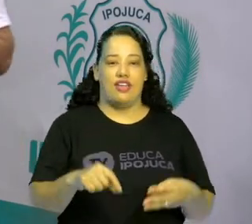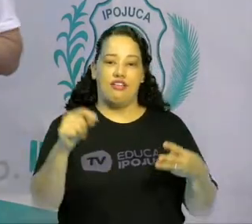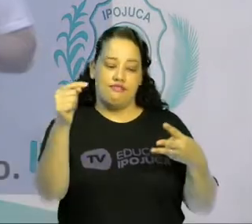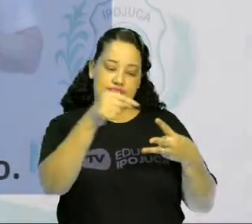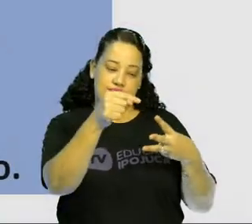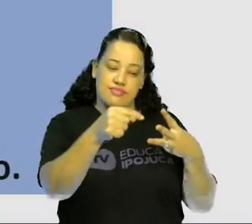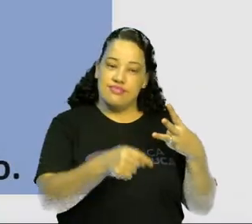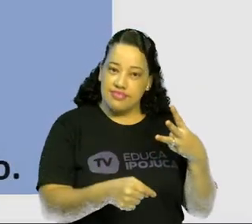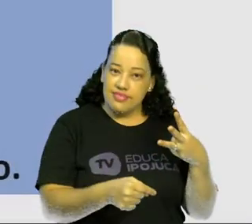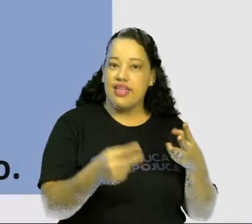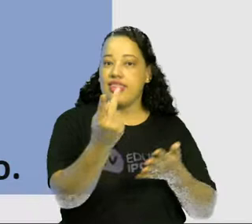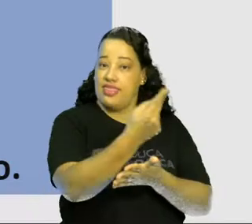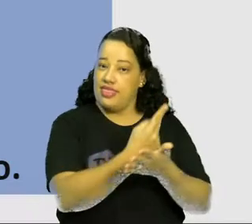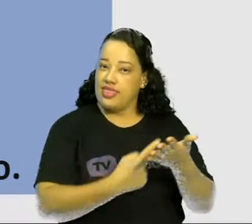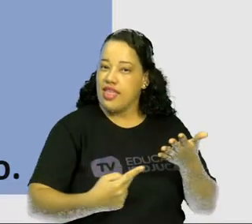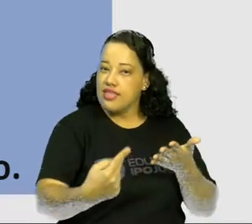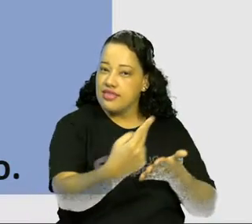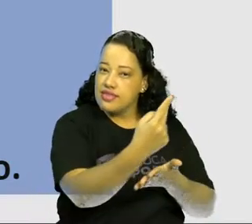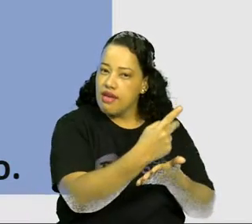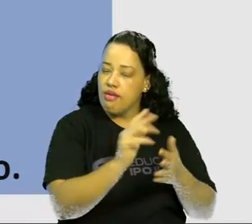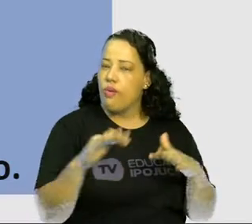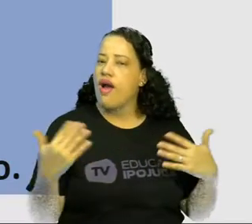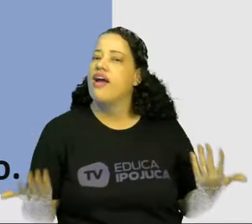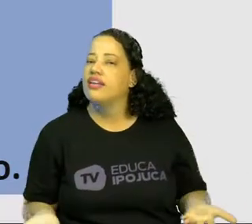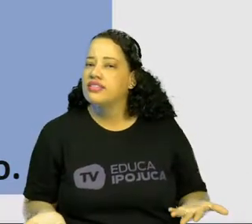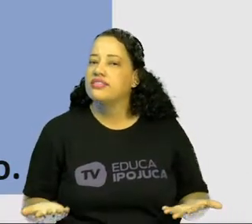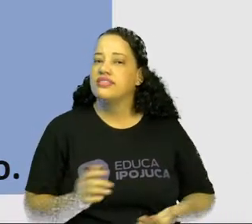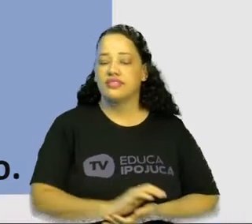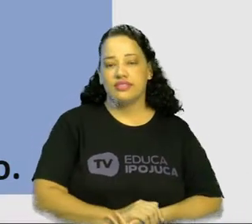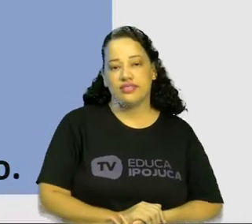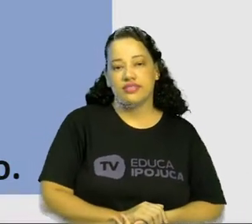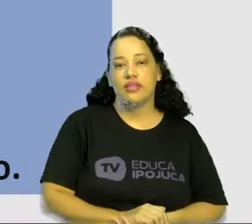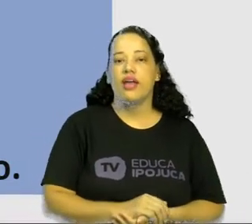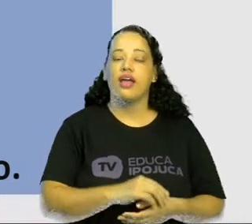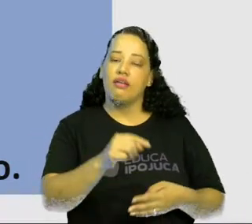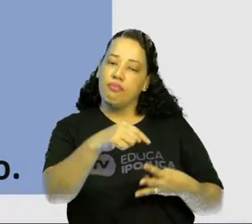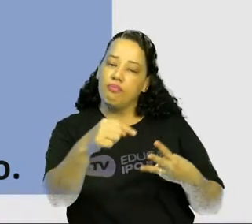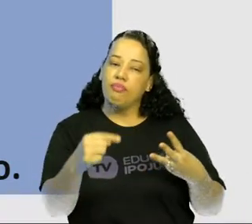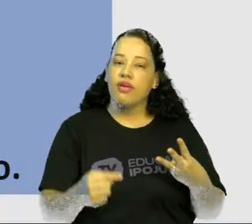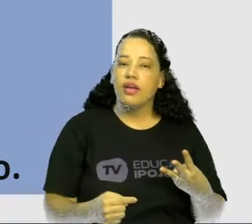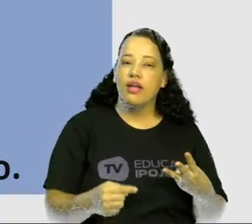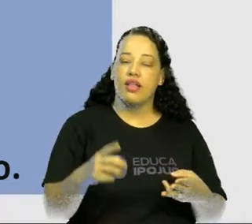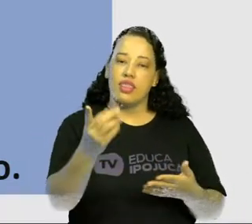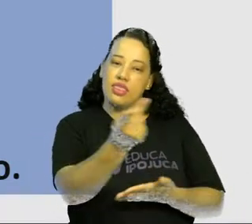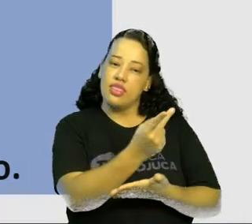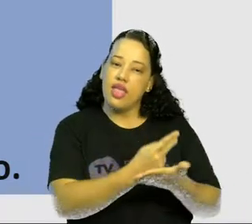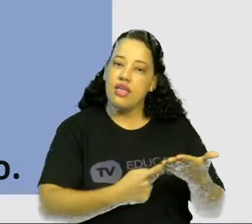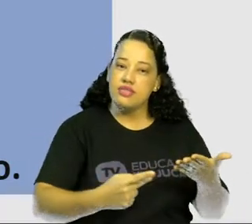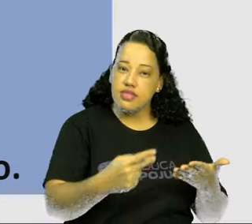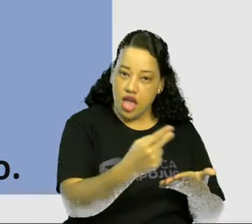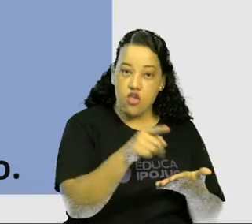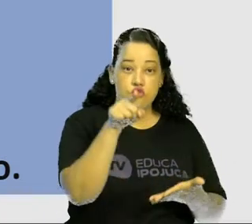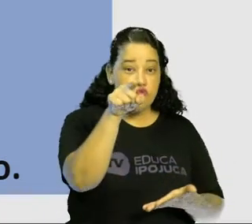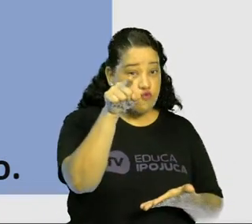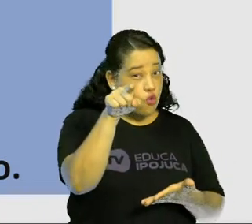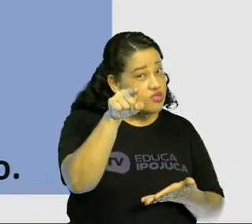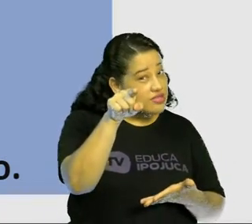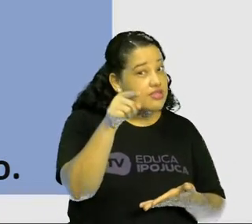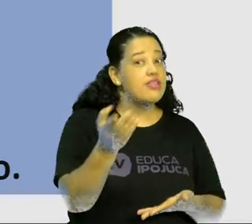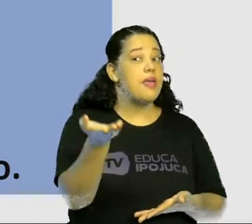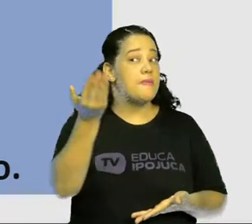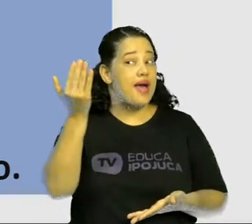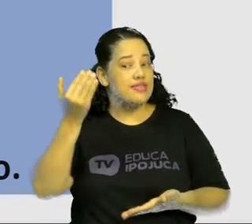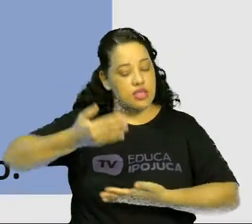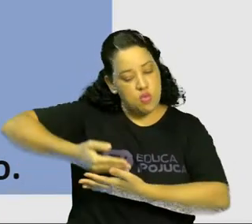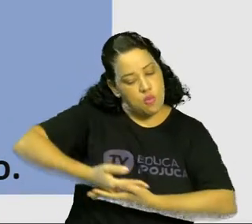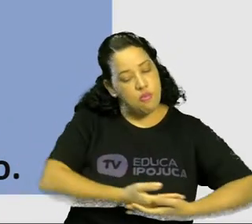desenhos. Quais são os três desenhos? Vocês irão fazer um desenho de como você era quando era